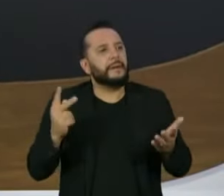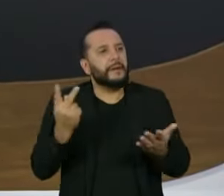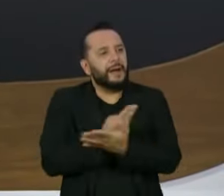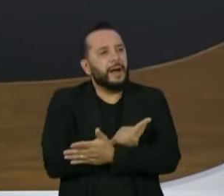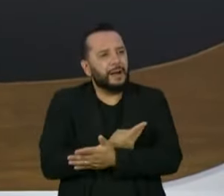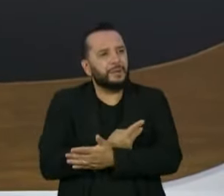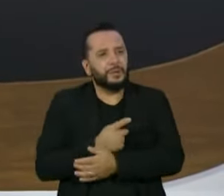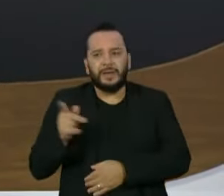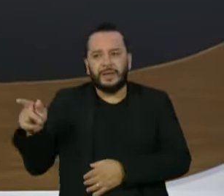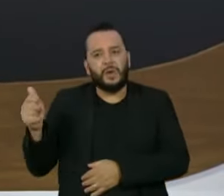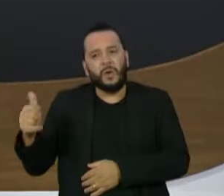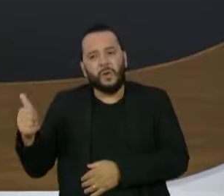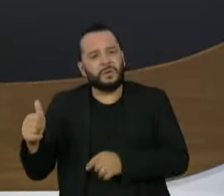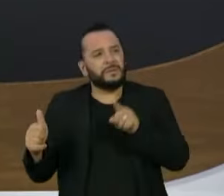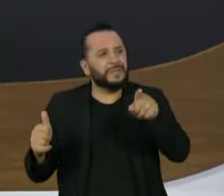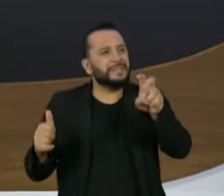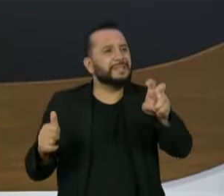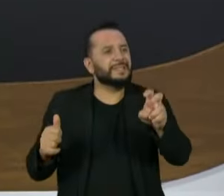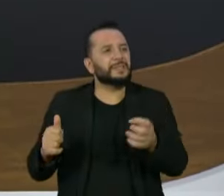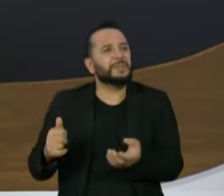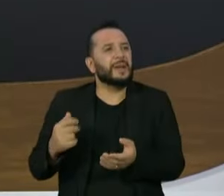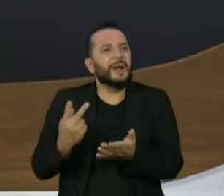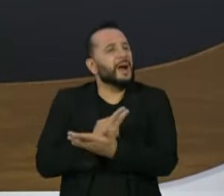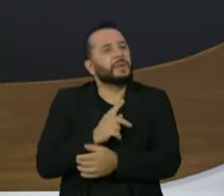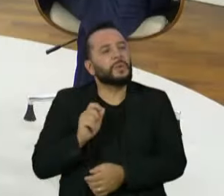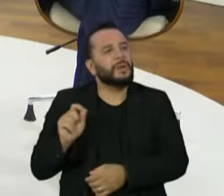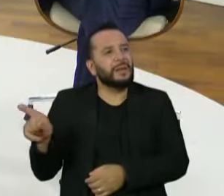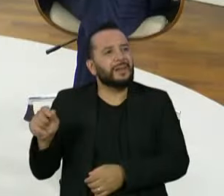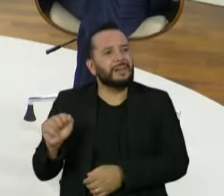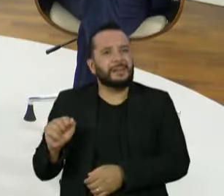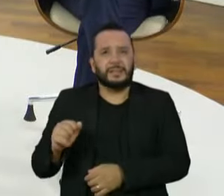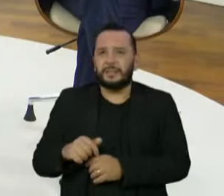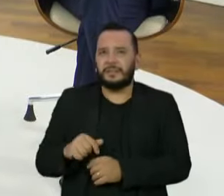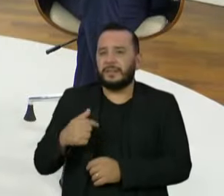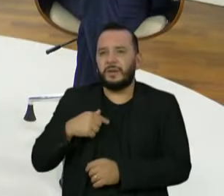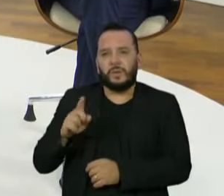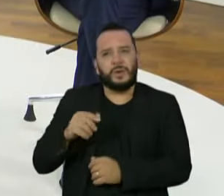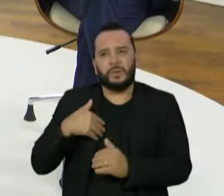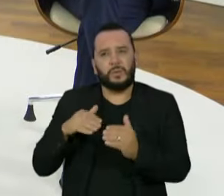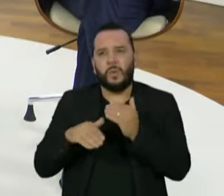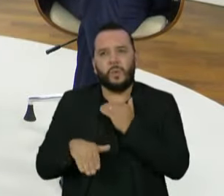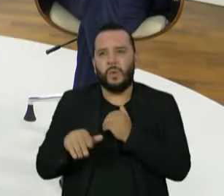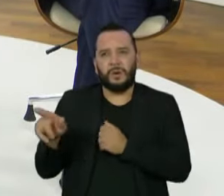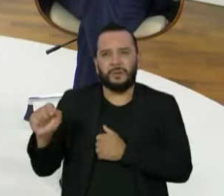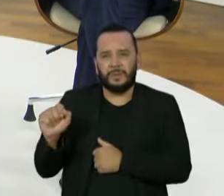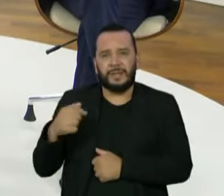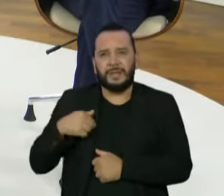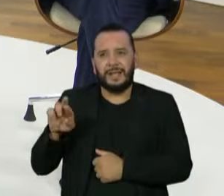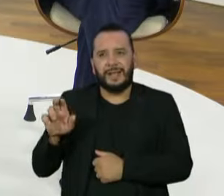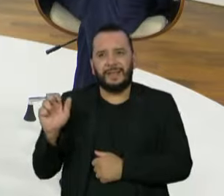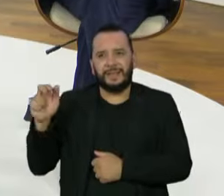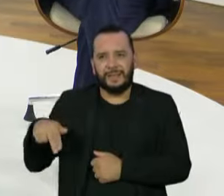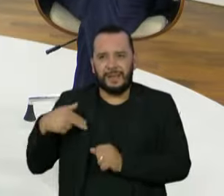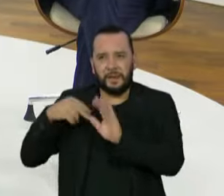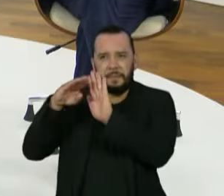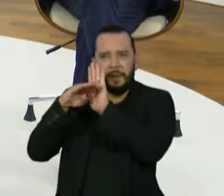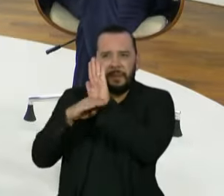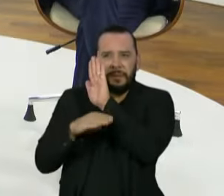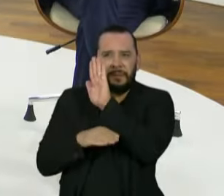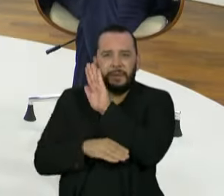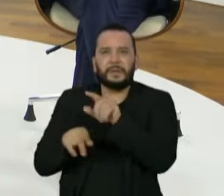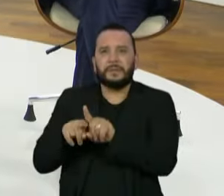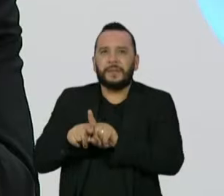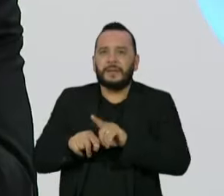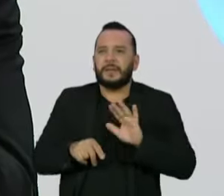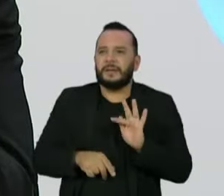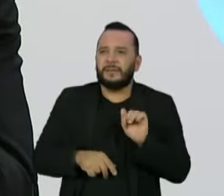nessa configuração que ele propõe? Eu não diria que está errado, tem uma discordância técnica. Tudo aquilo que o Renan colocou e o Fabiano foi muito feliz em